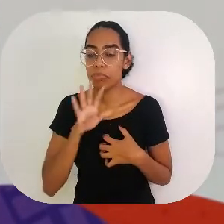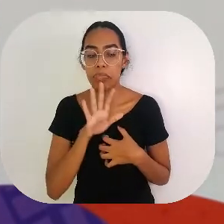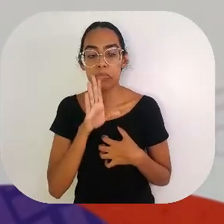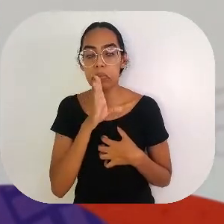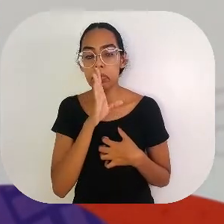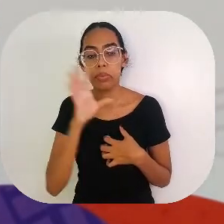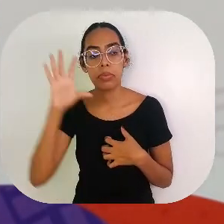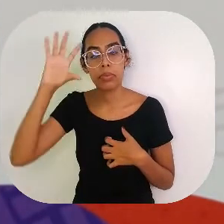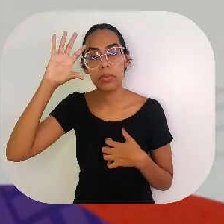chateado ainda,